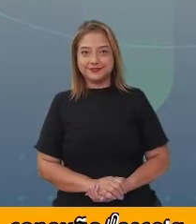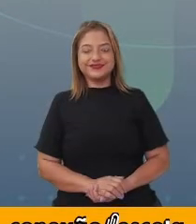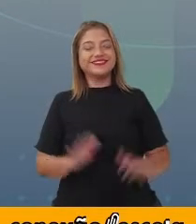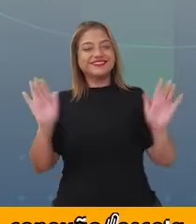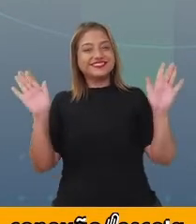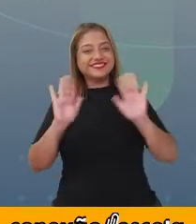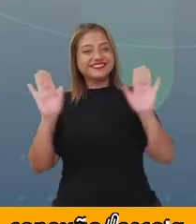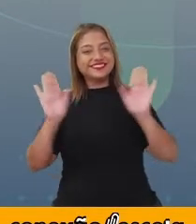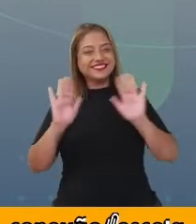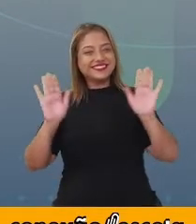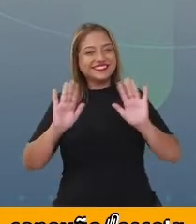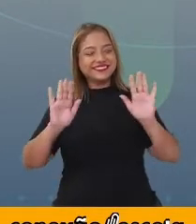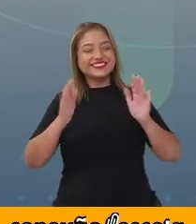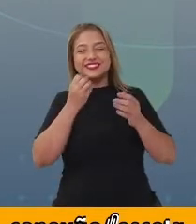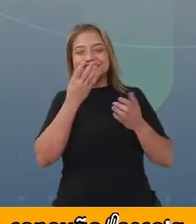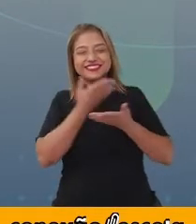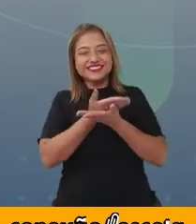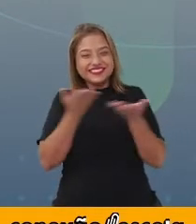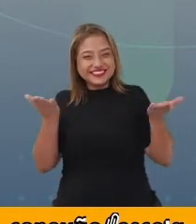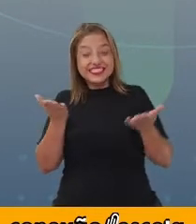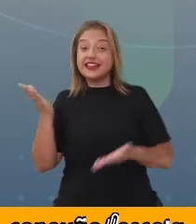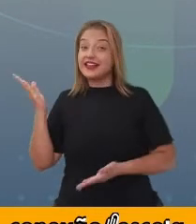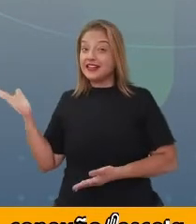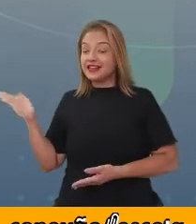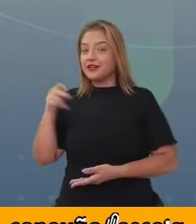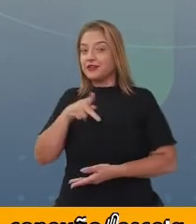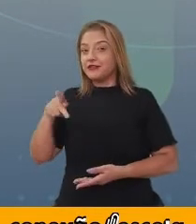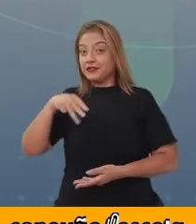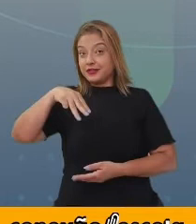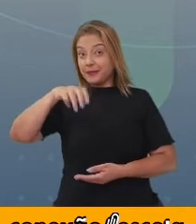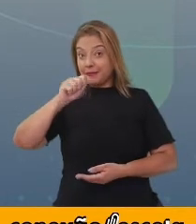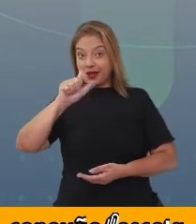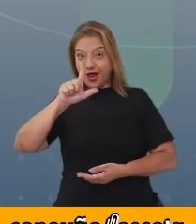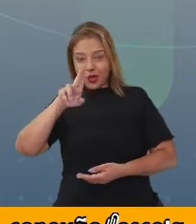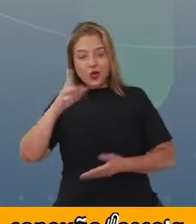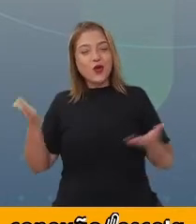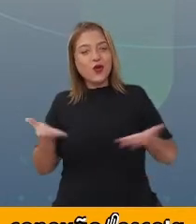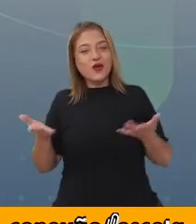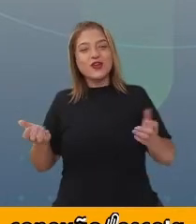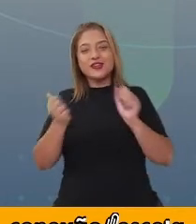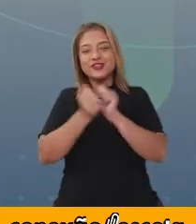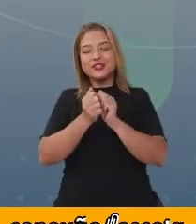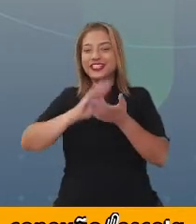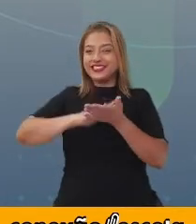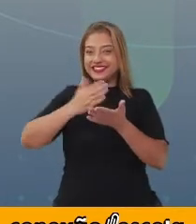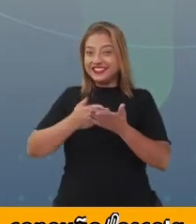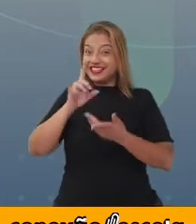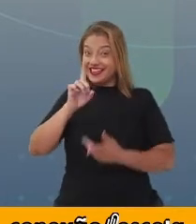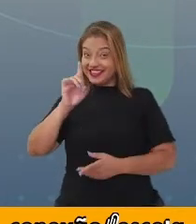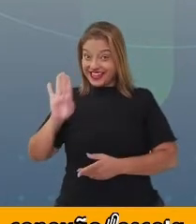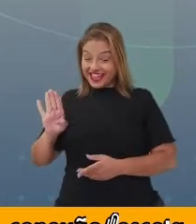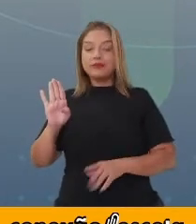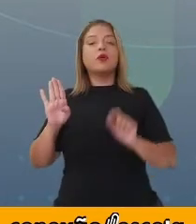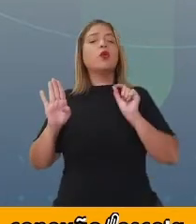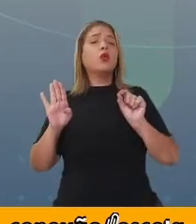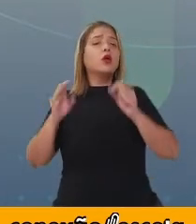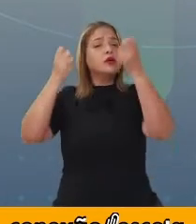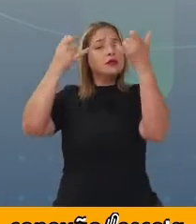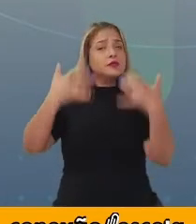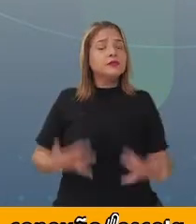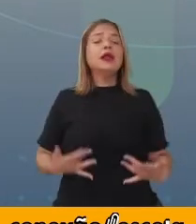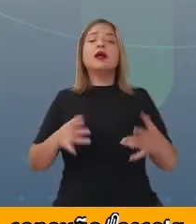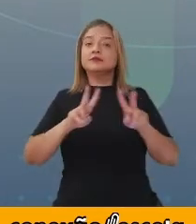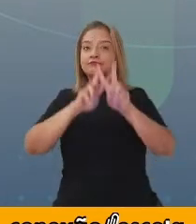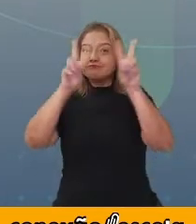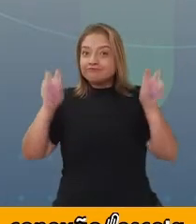Olá, crianças! Eu sou a professora Malu e estou aqui com a intérprete Débora para tratar de um assunto